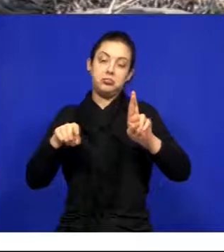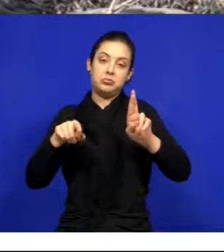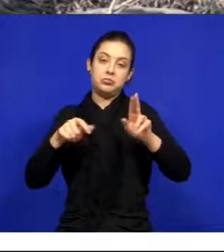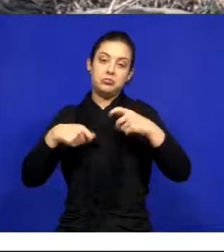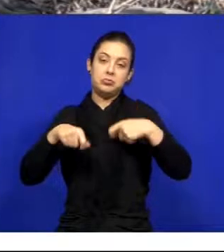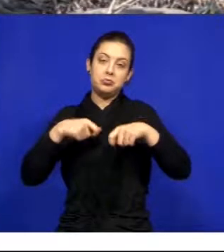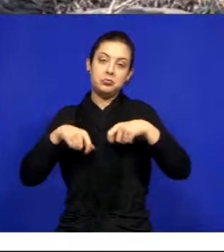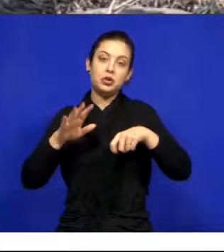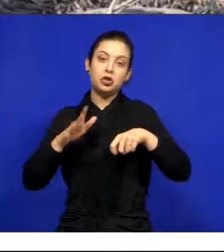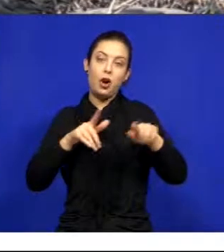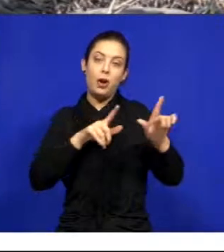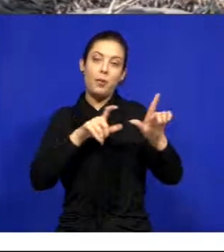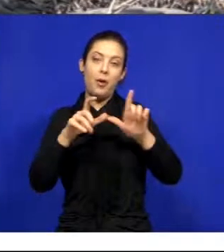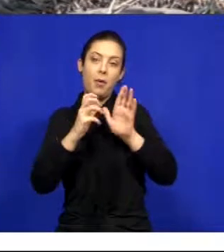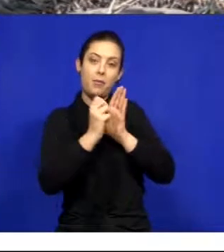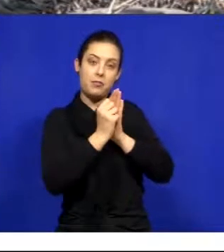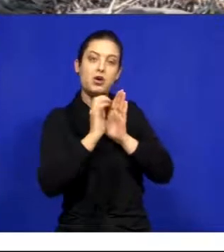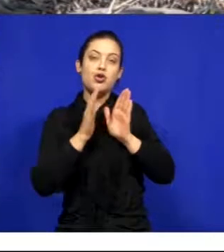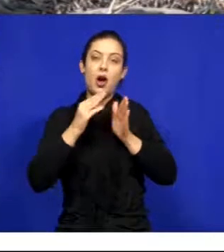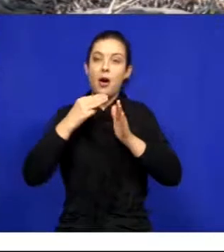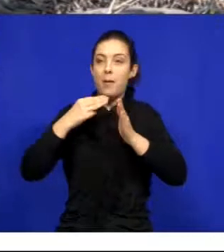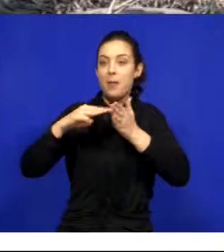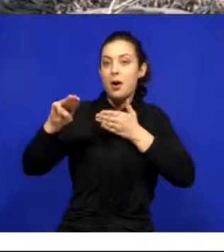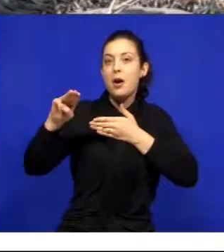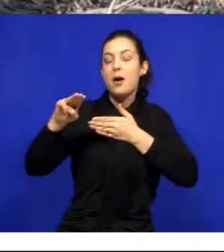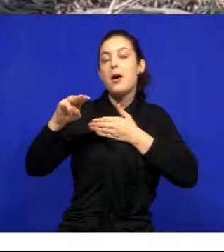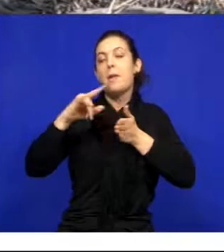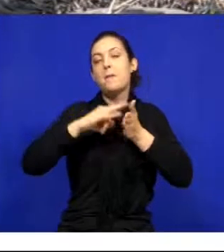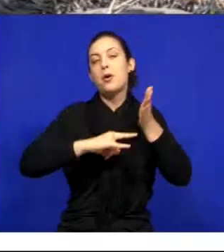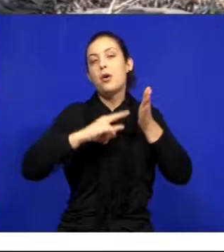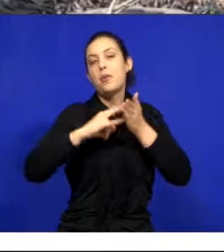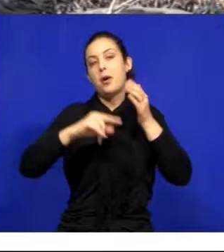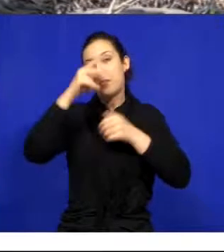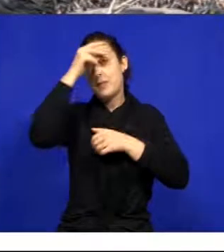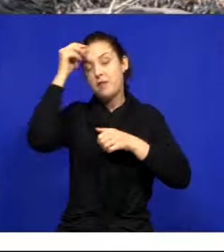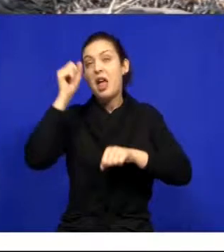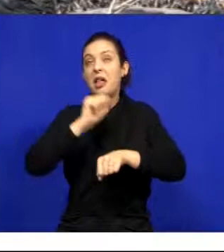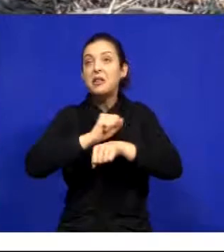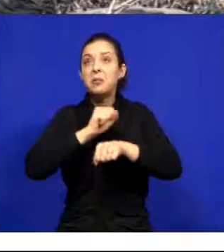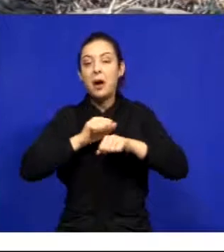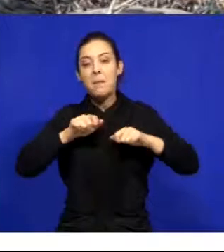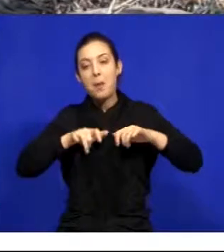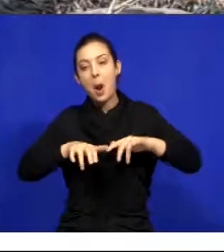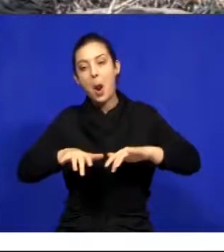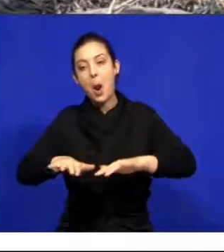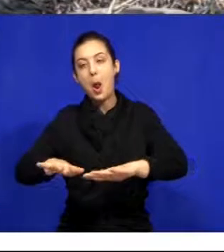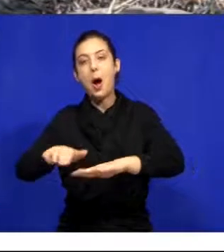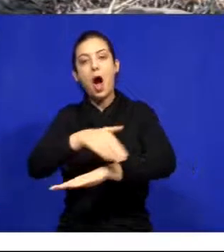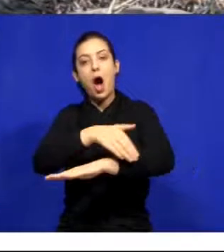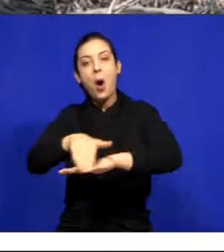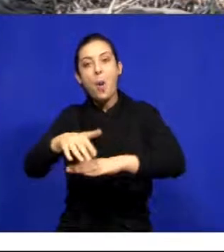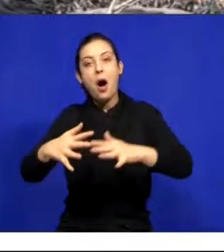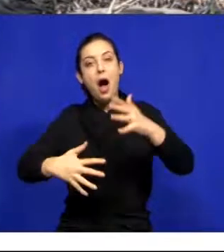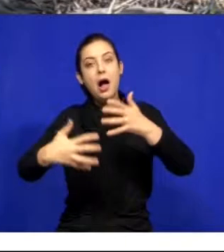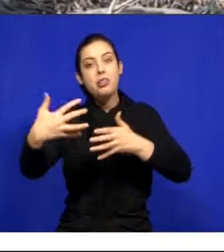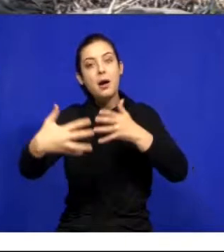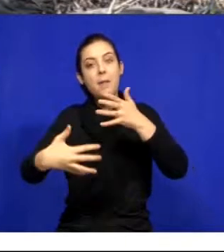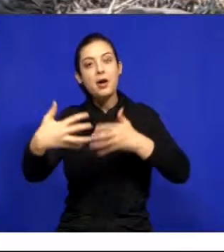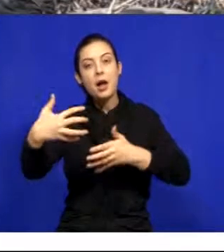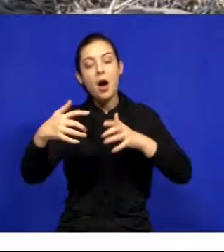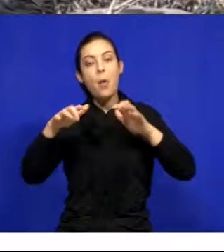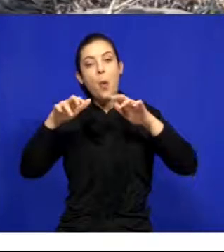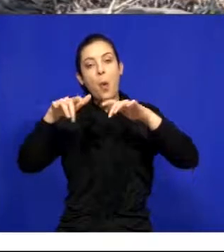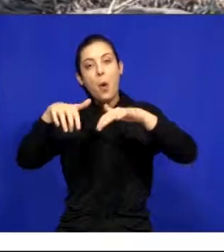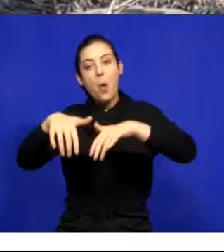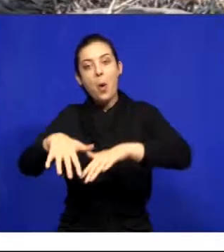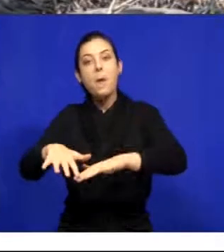que eu já tirei essas fotos, já enviei à prefeitura e fiz documento, não espera chegar no meio da avenida. Porque, um dia para o outro, eu